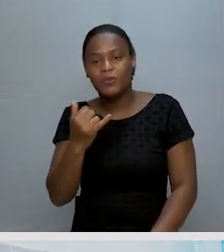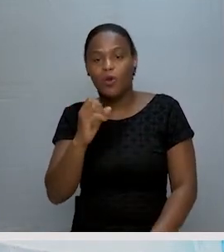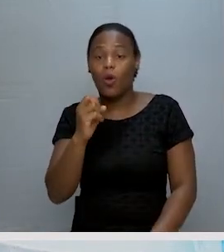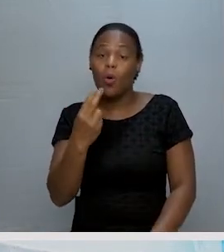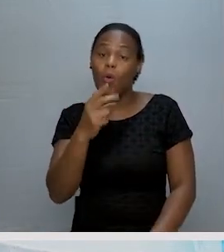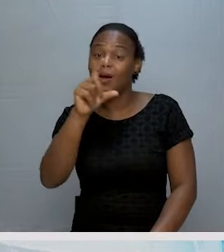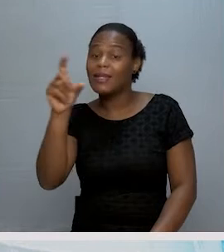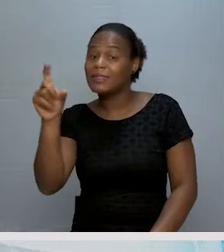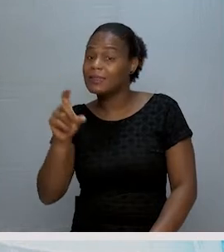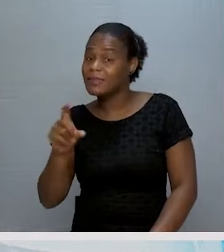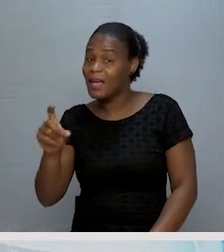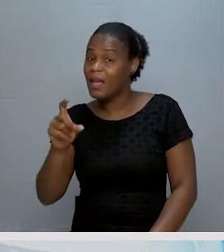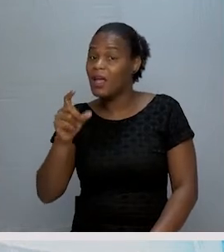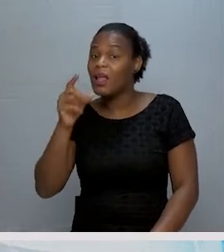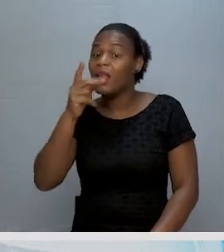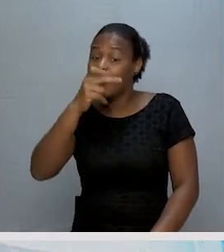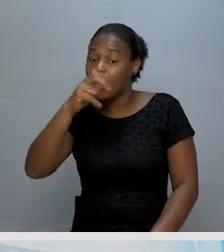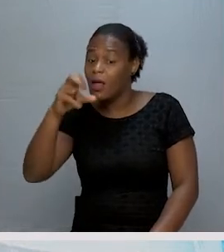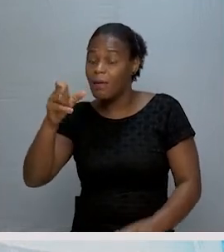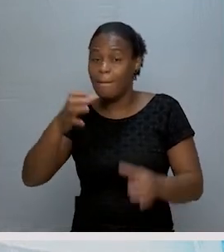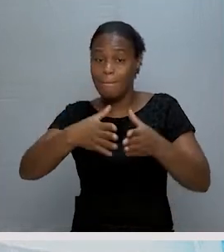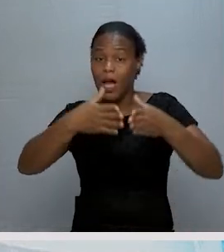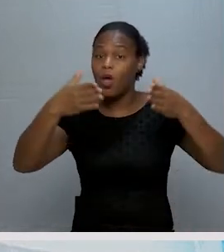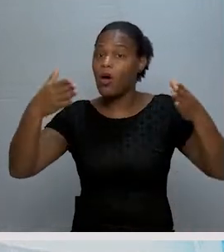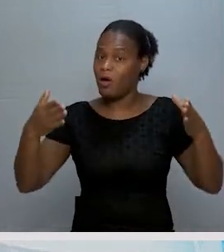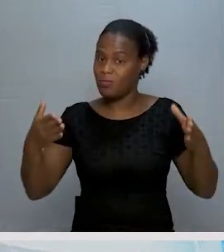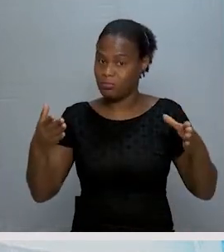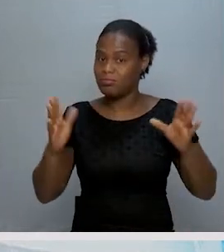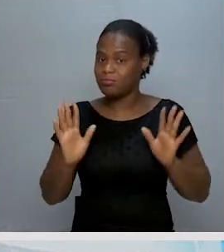seja com letras maiúsculas do nosso alfabeto.